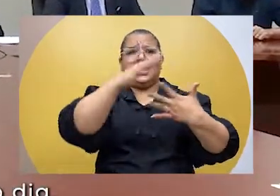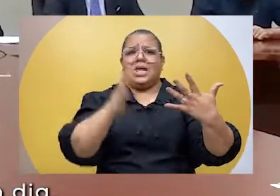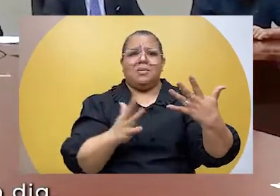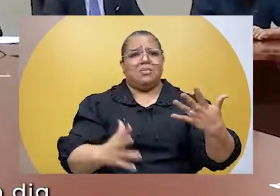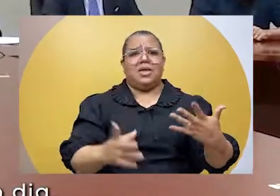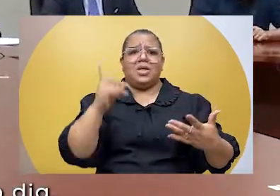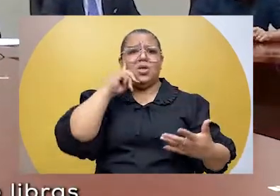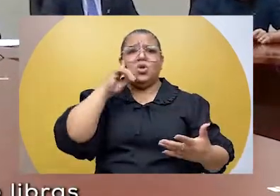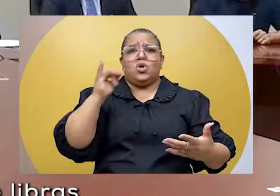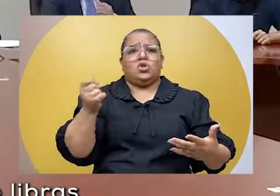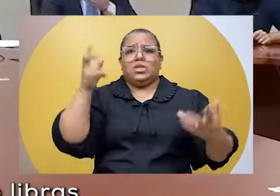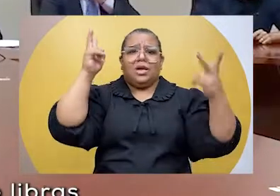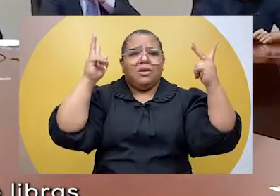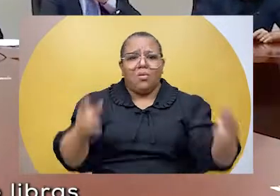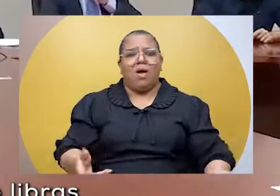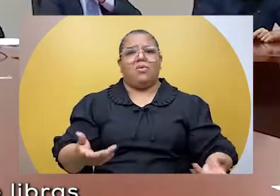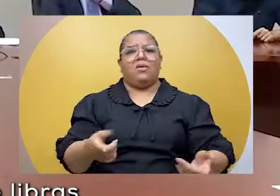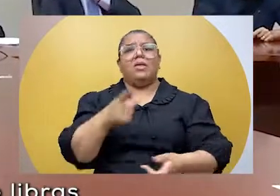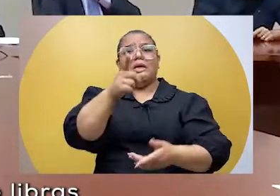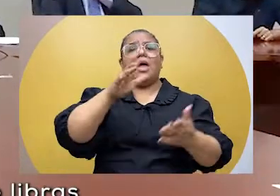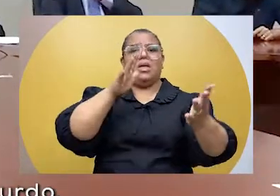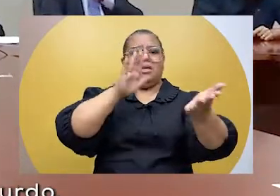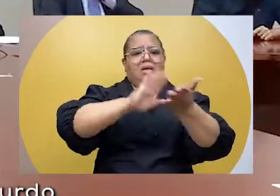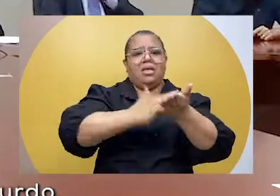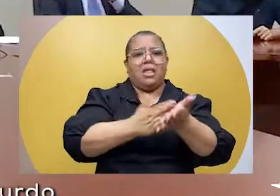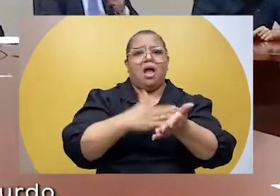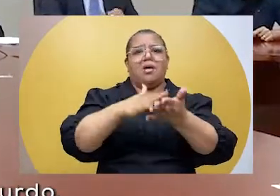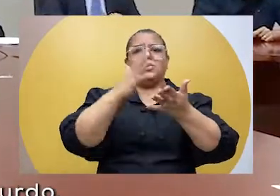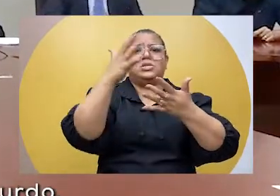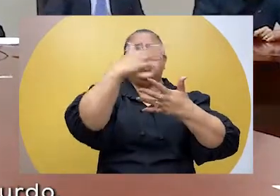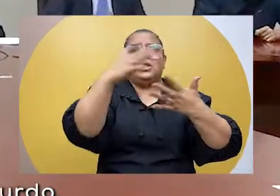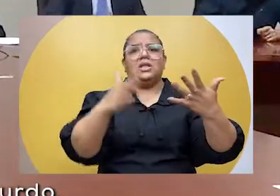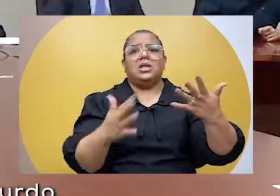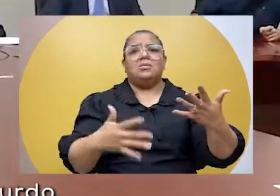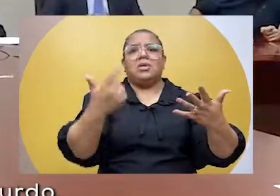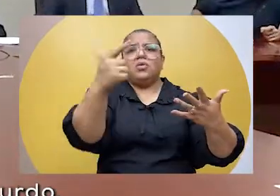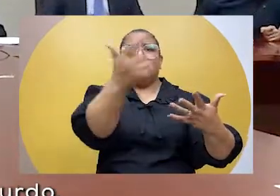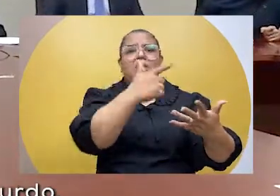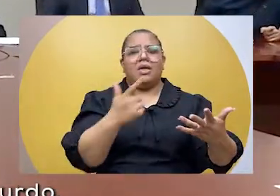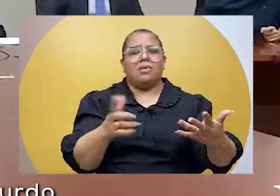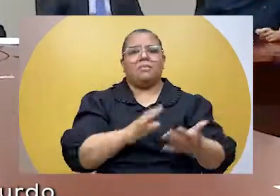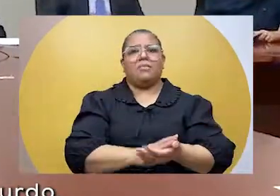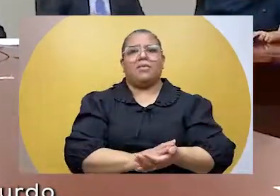de libra no mesmo dia, então você não tem intérprete de libra para poder apoiar o professor surdo.